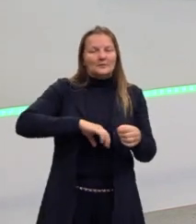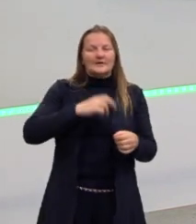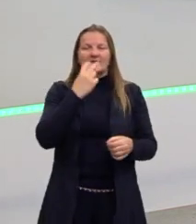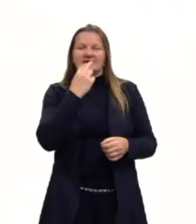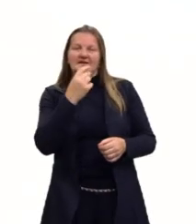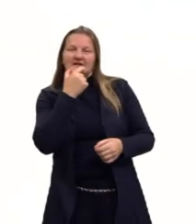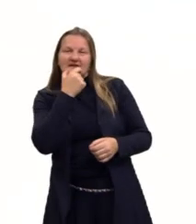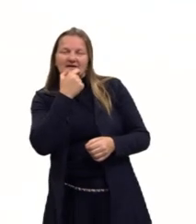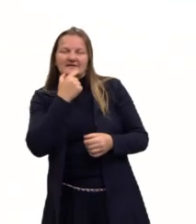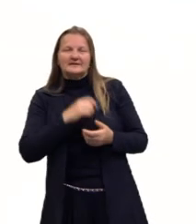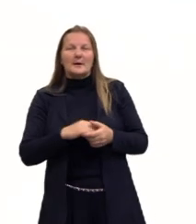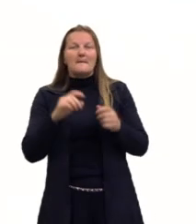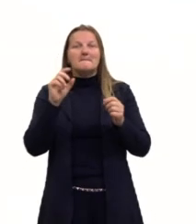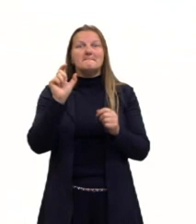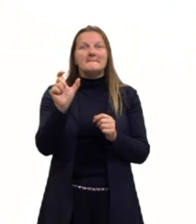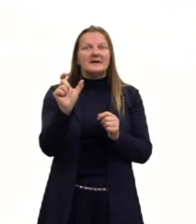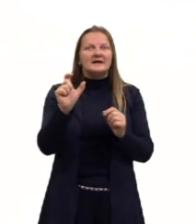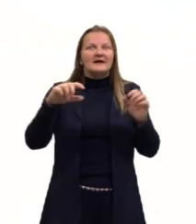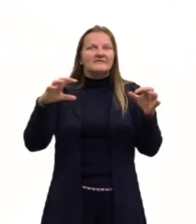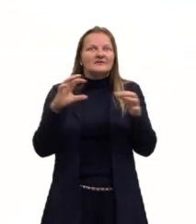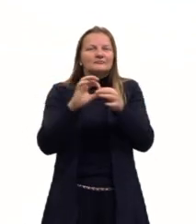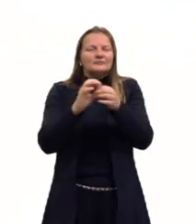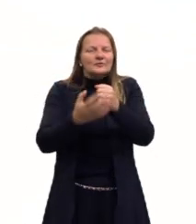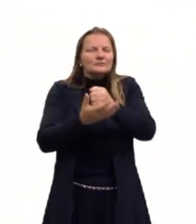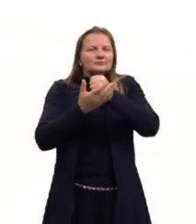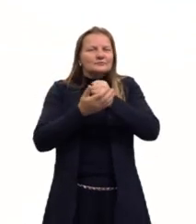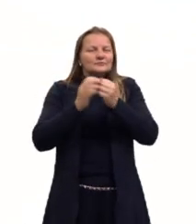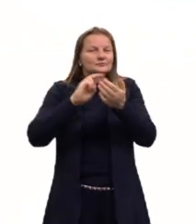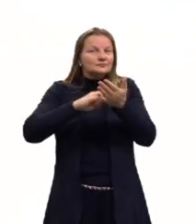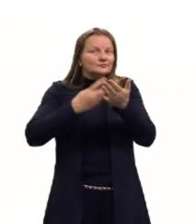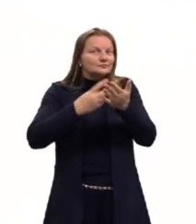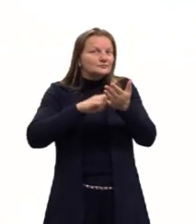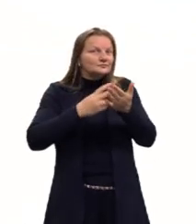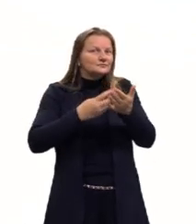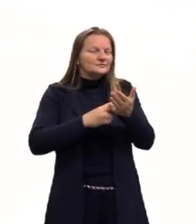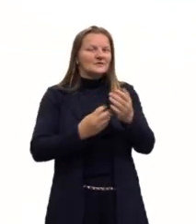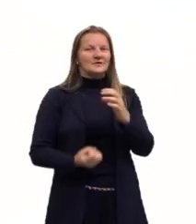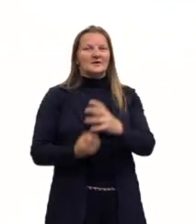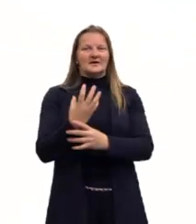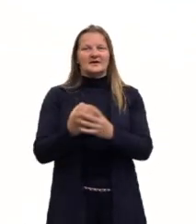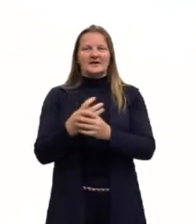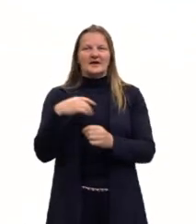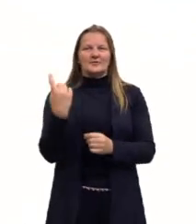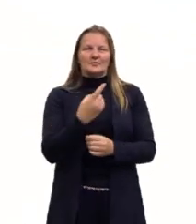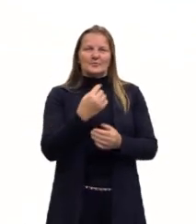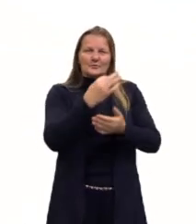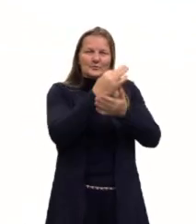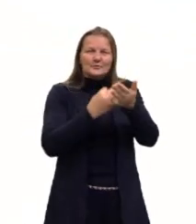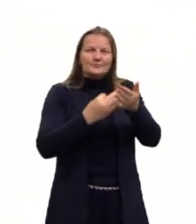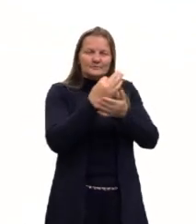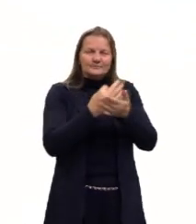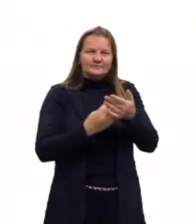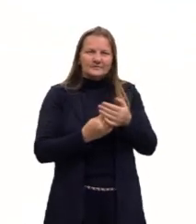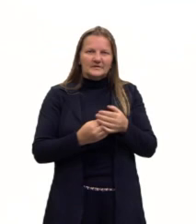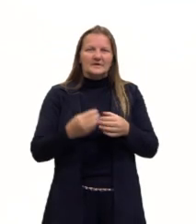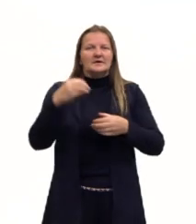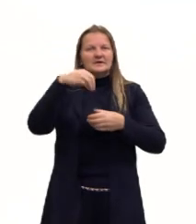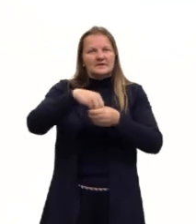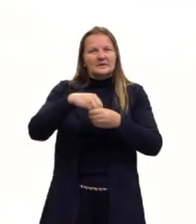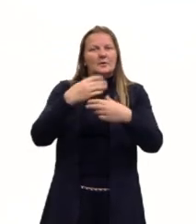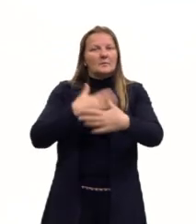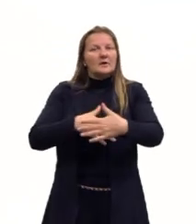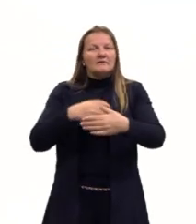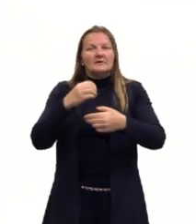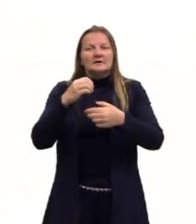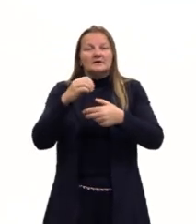palavrinhas que vão nos ajudar a interpretar e a criar os nossos textos. Claro que dentro das provas do